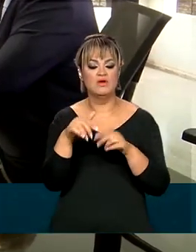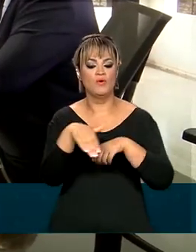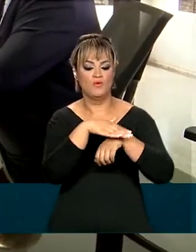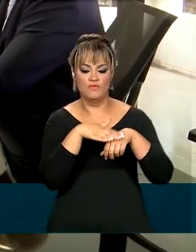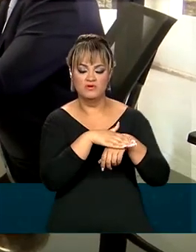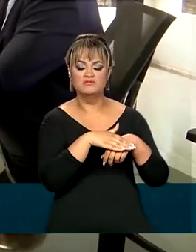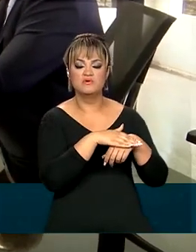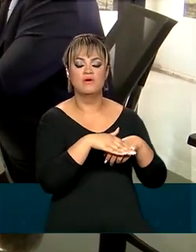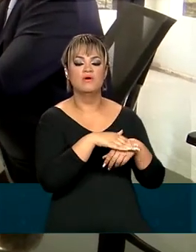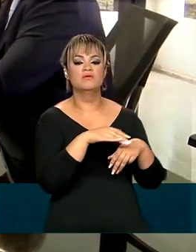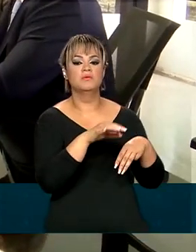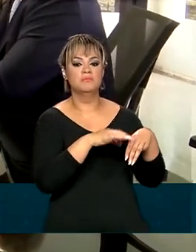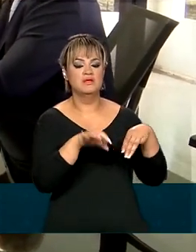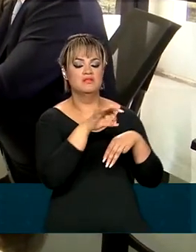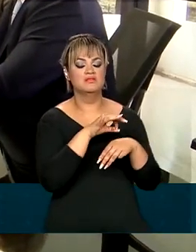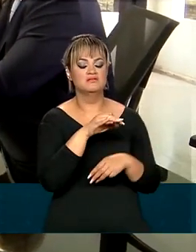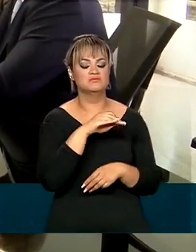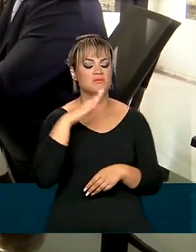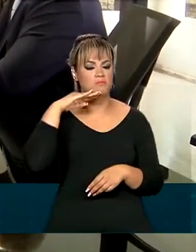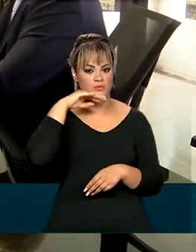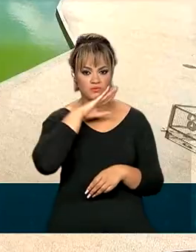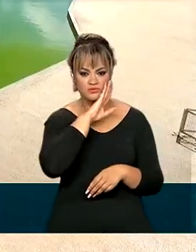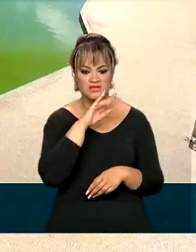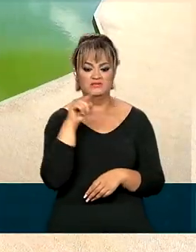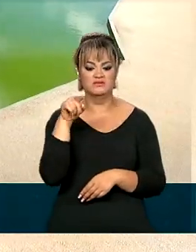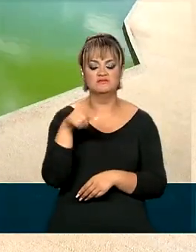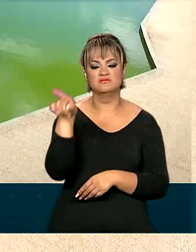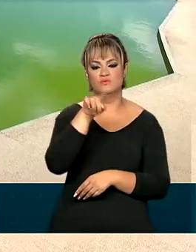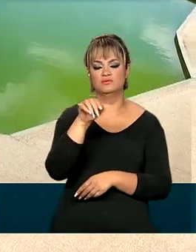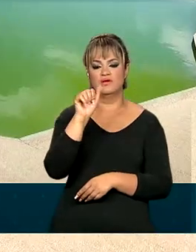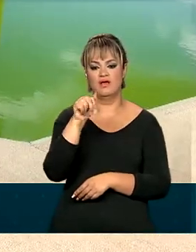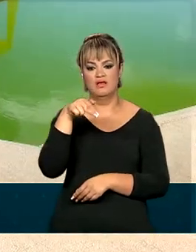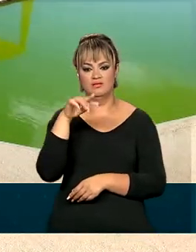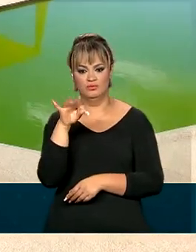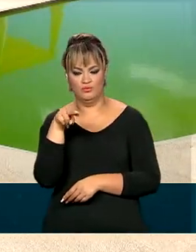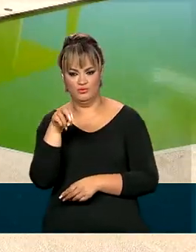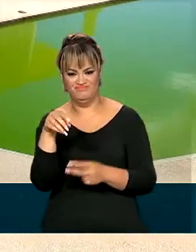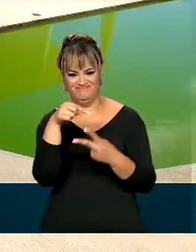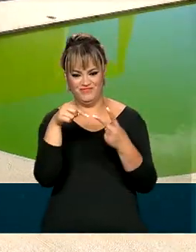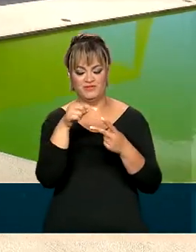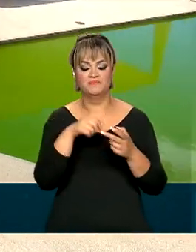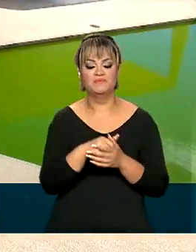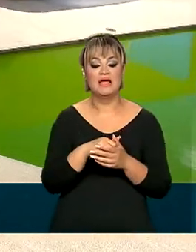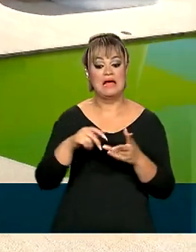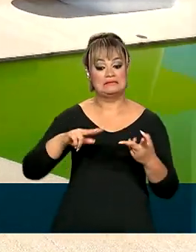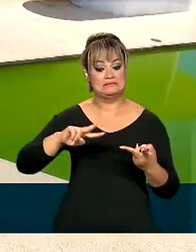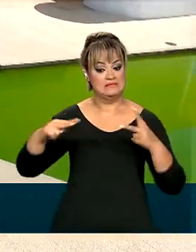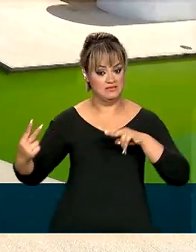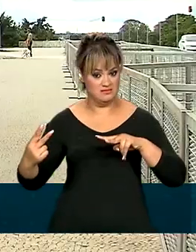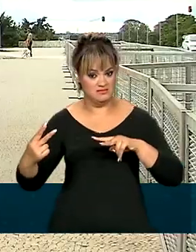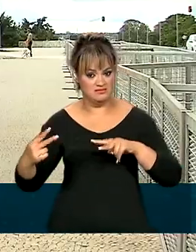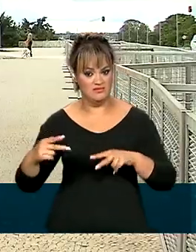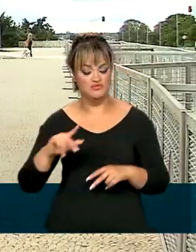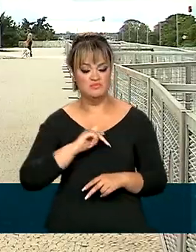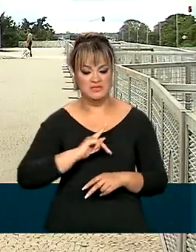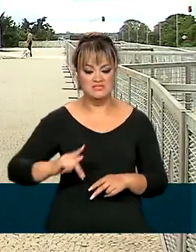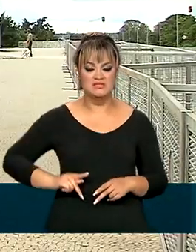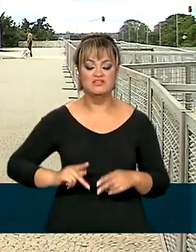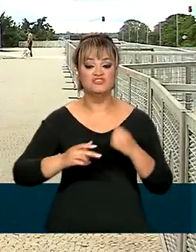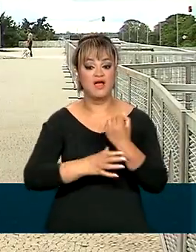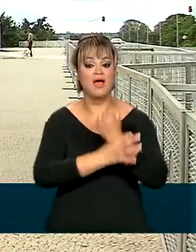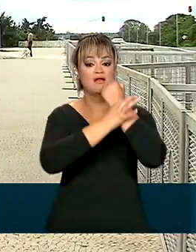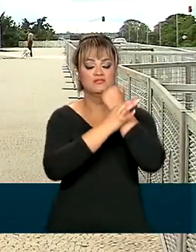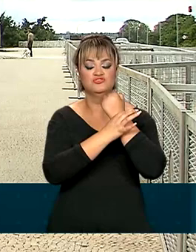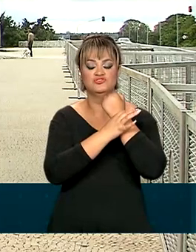pelos ministros Bruno Dantas e Antônio Anastasia. A transição do governo atual para o novo governo garante ao